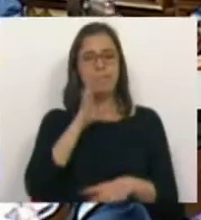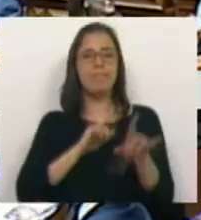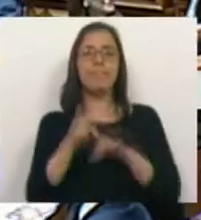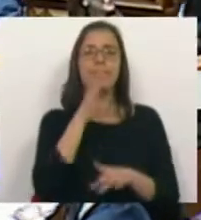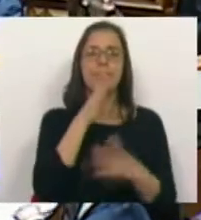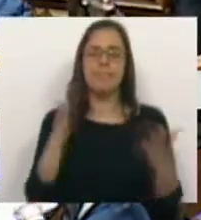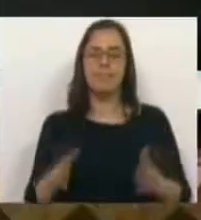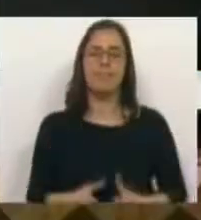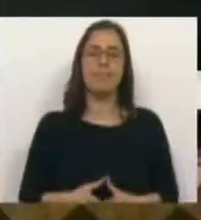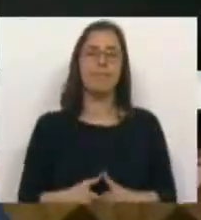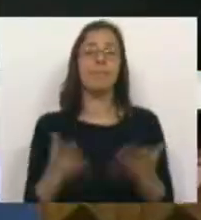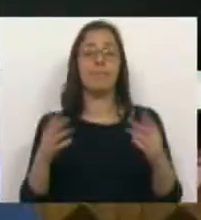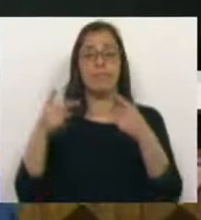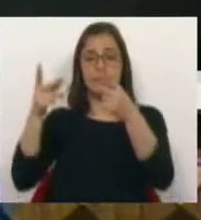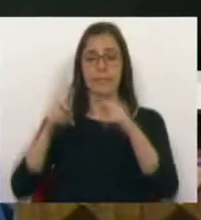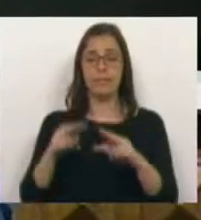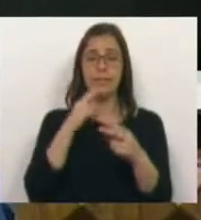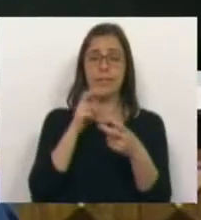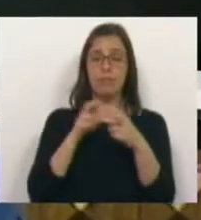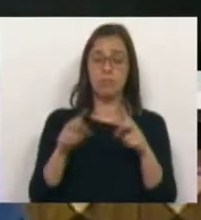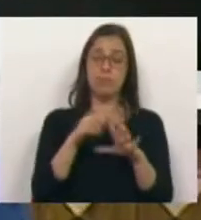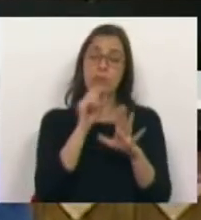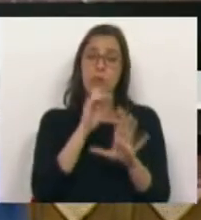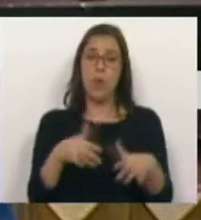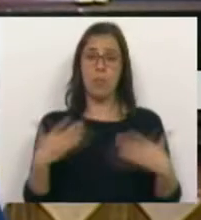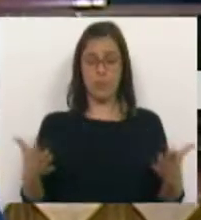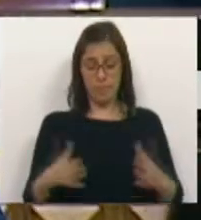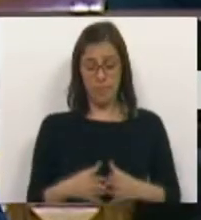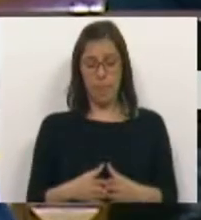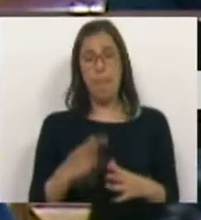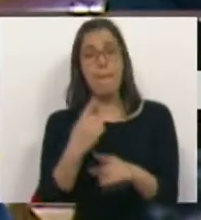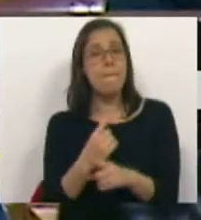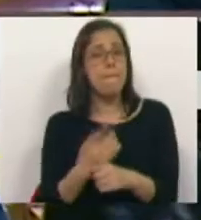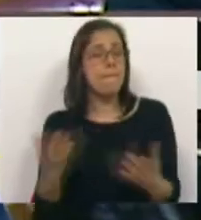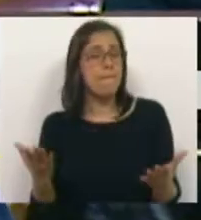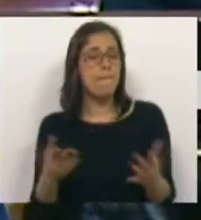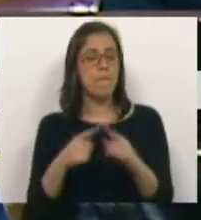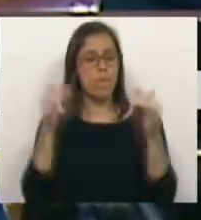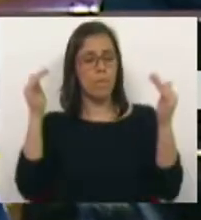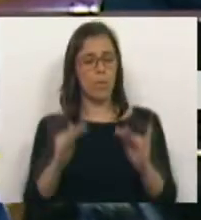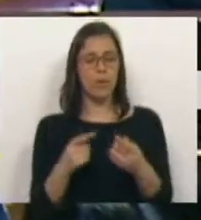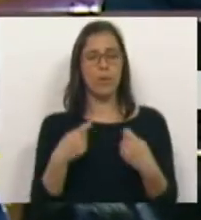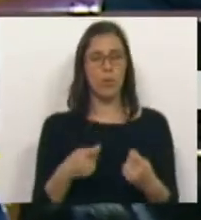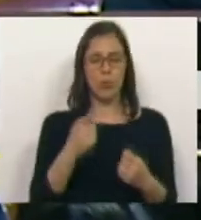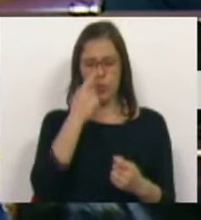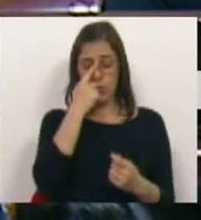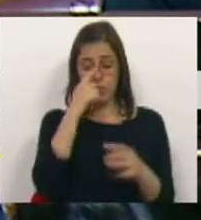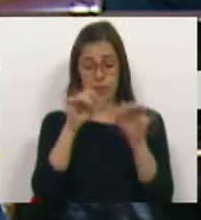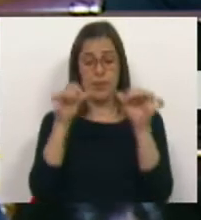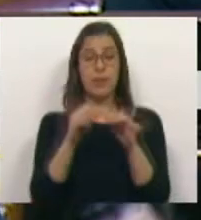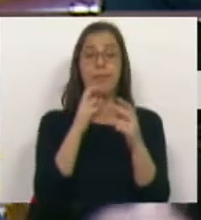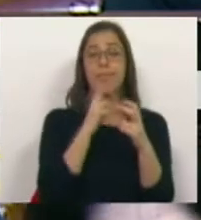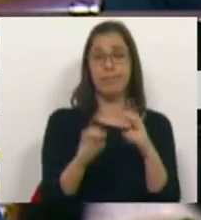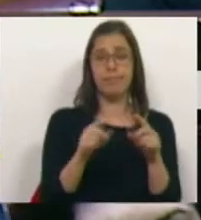Deputadas. A transição energética é uma oportunidade também para a redução de custos no sistema